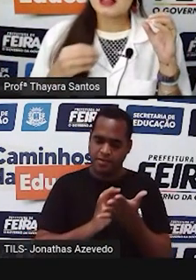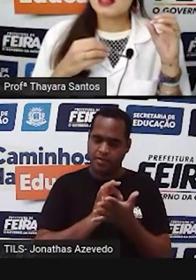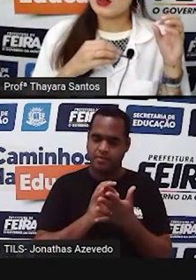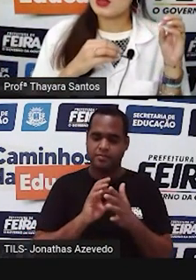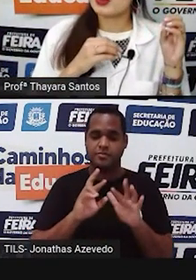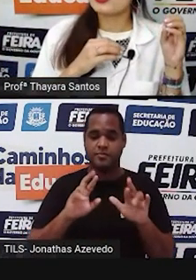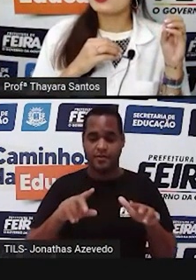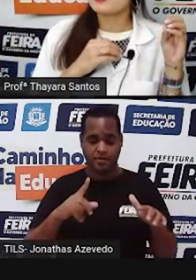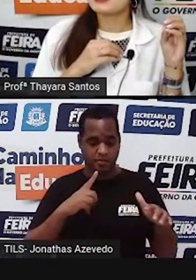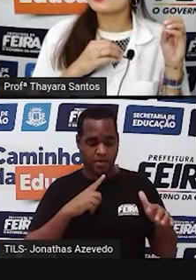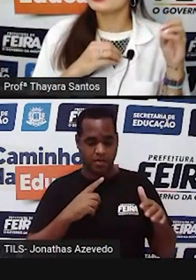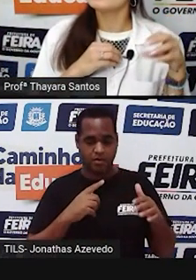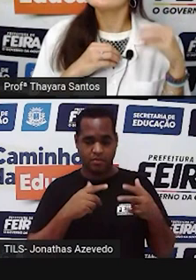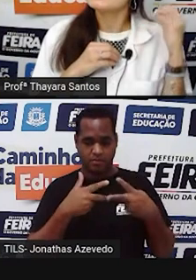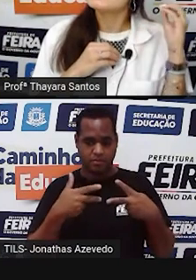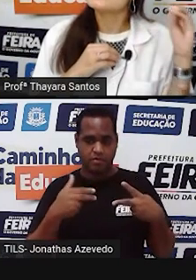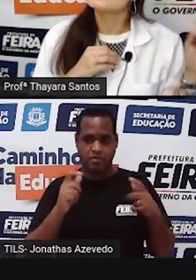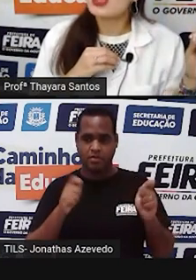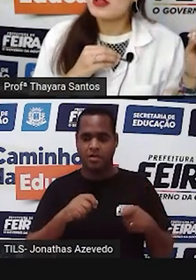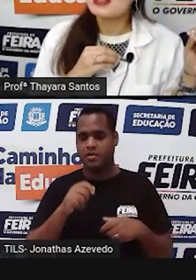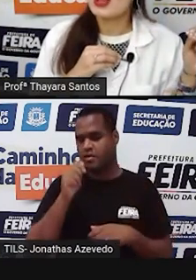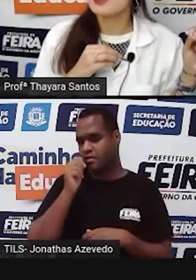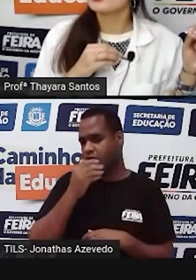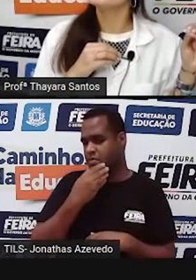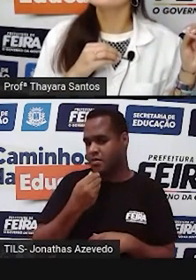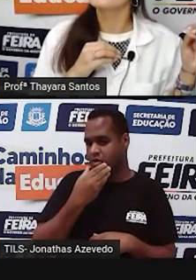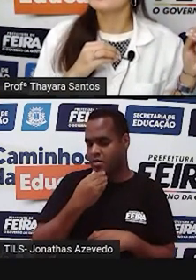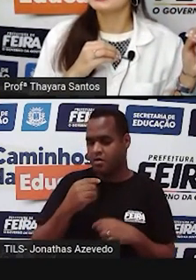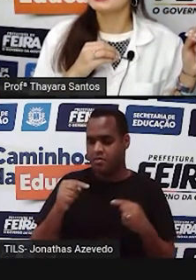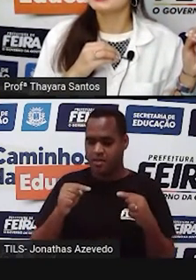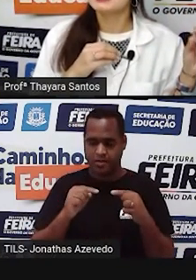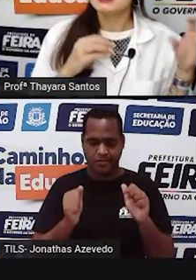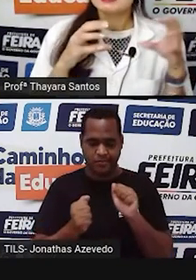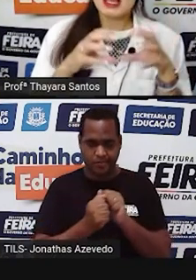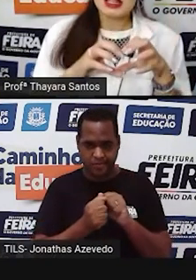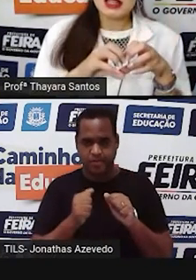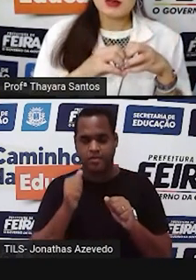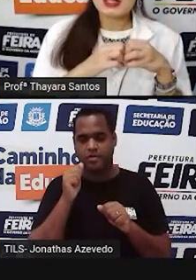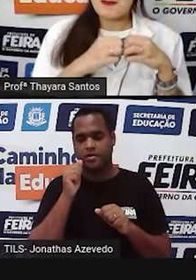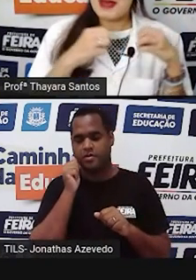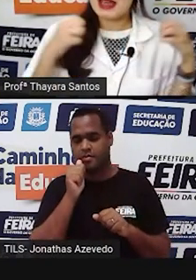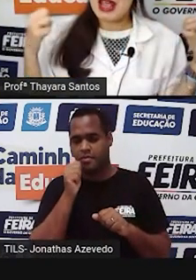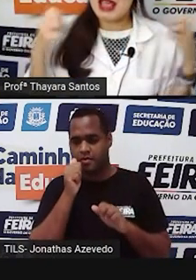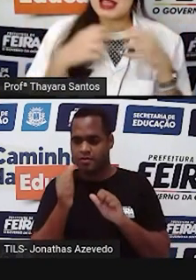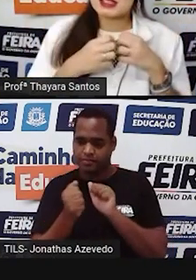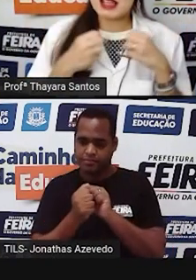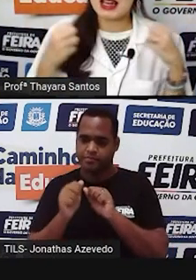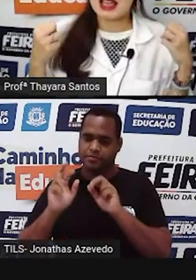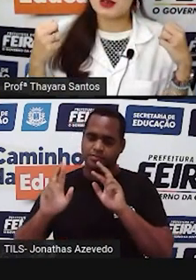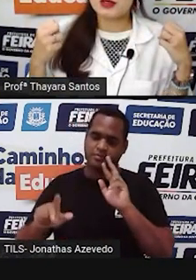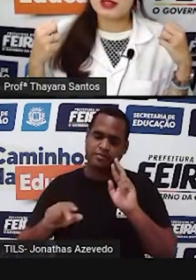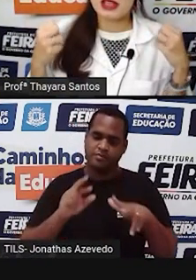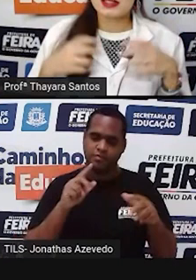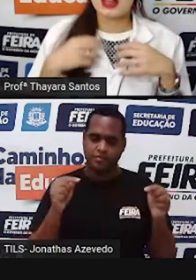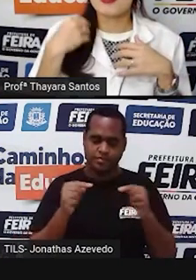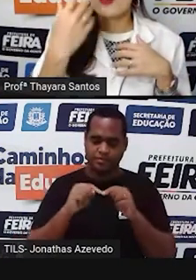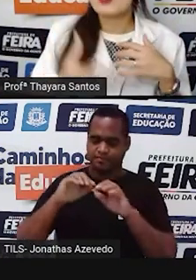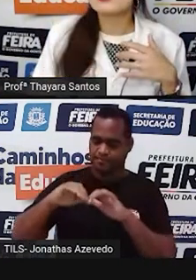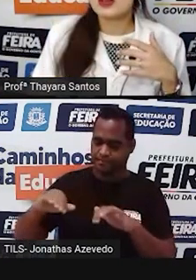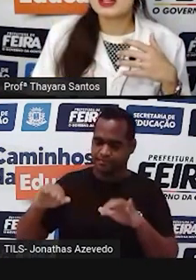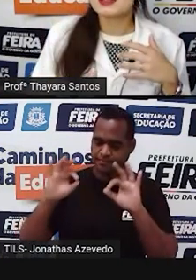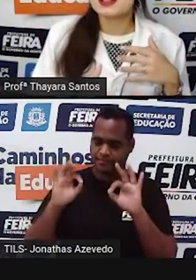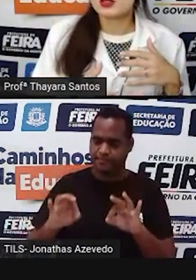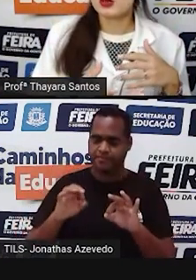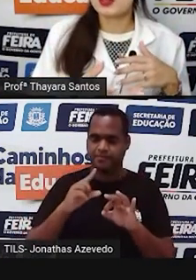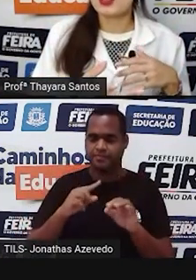a célula reprodutiva masculina vai ter que se juntar com a célula reprodutiva feminina. Se ele não separar esses alelos, né? Se ela for